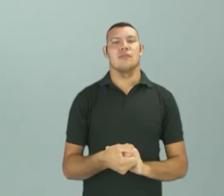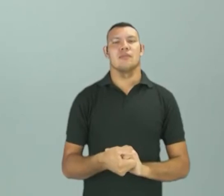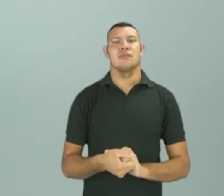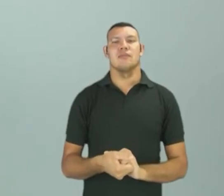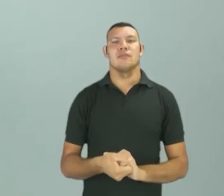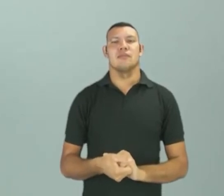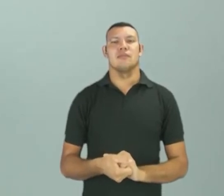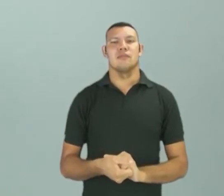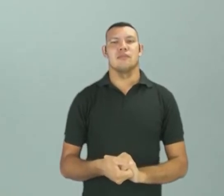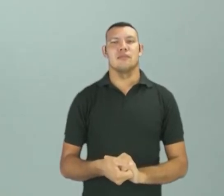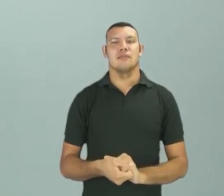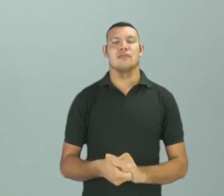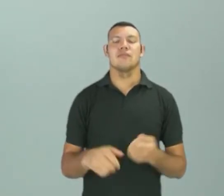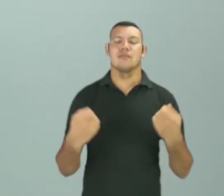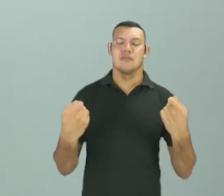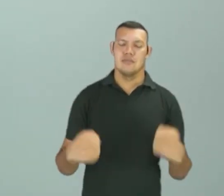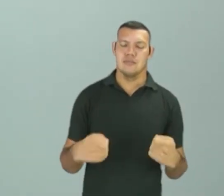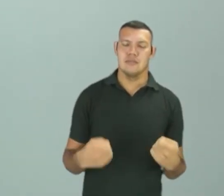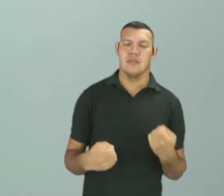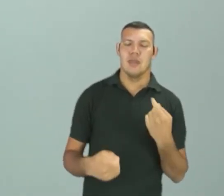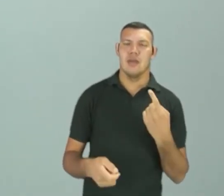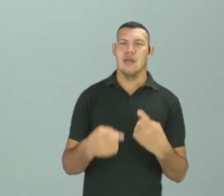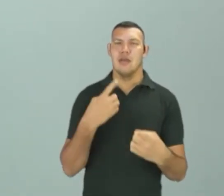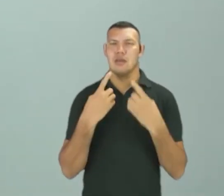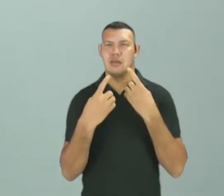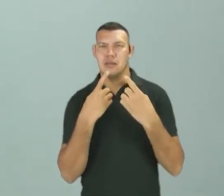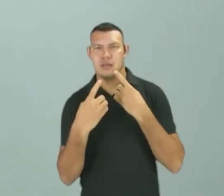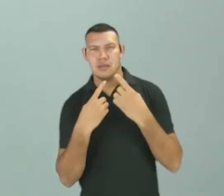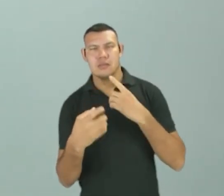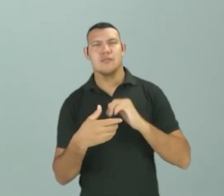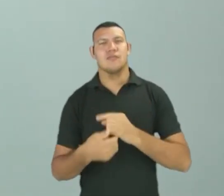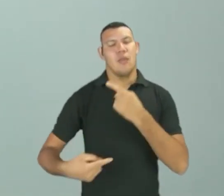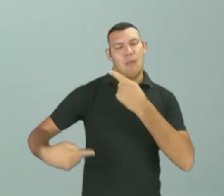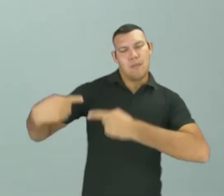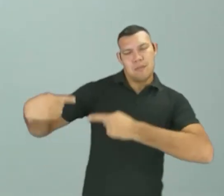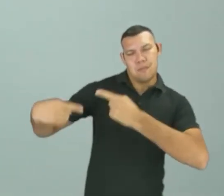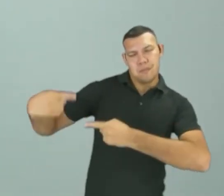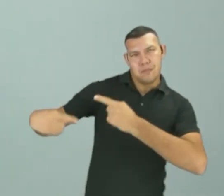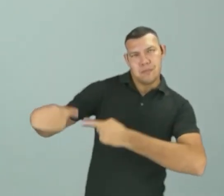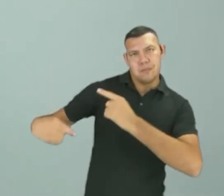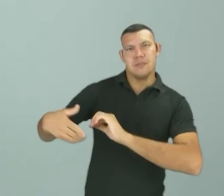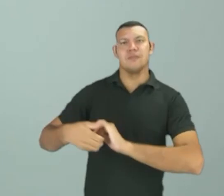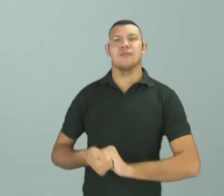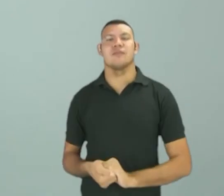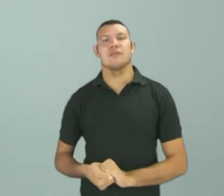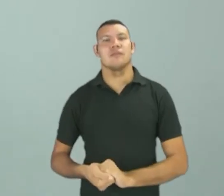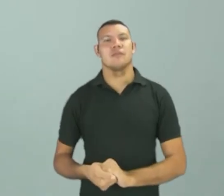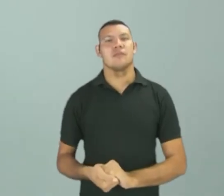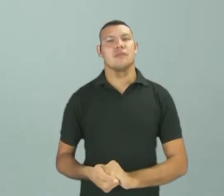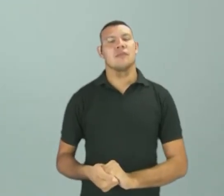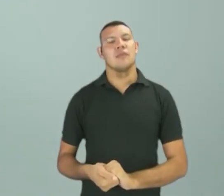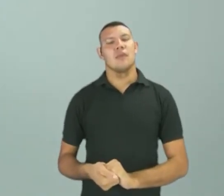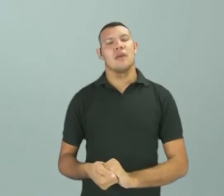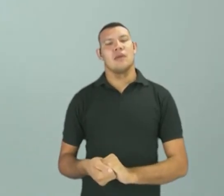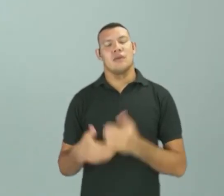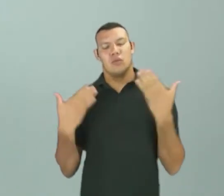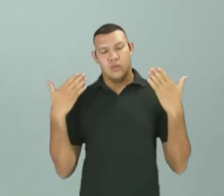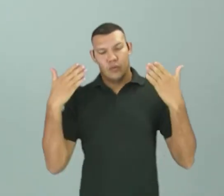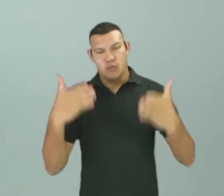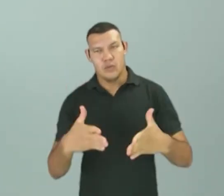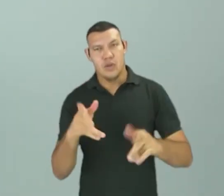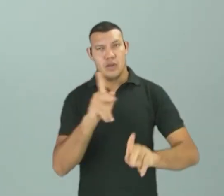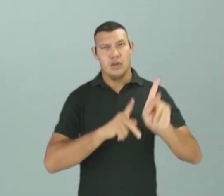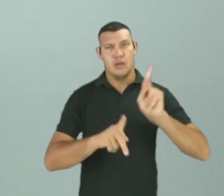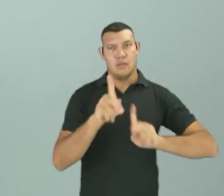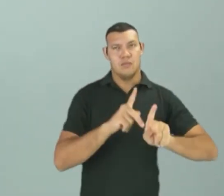nós devemos trazer esse debate colocando em pauta que a população negra e